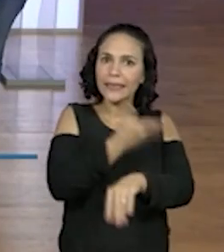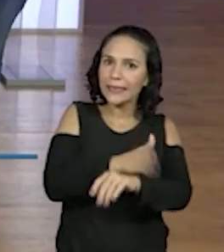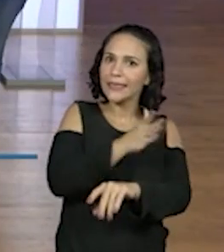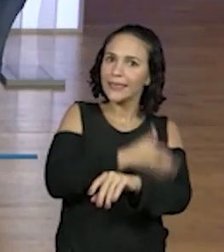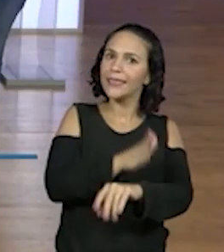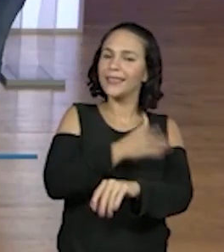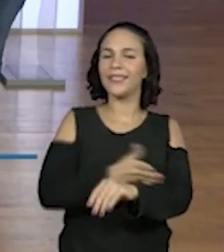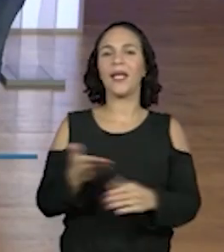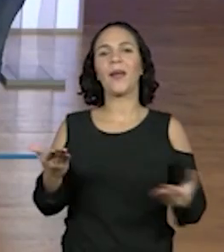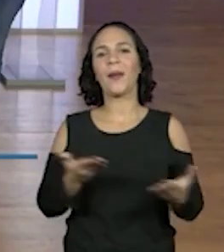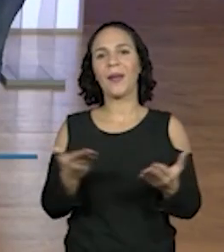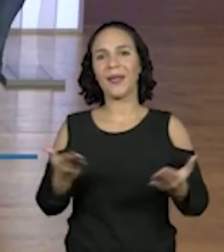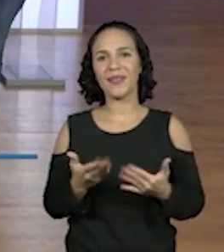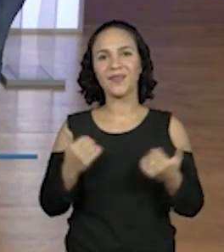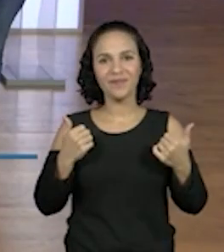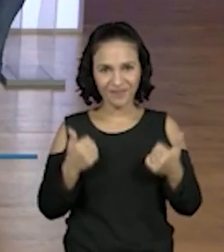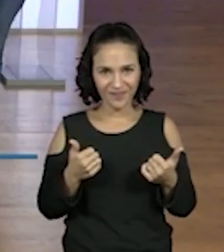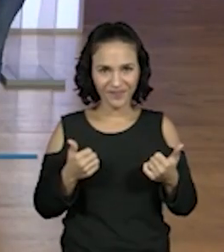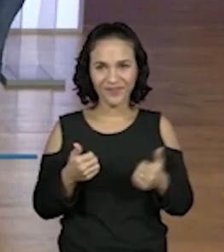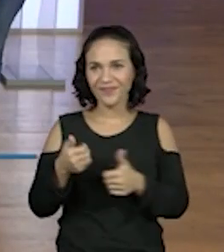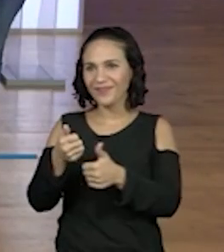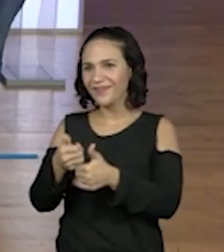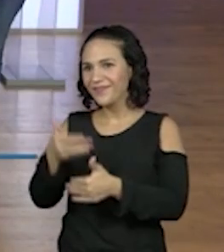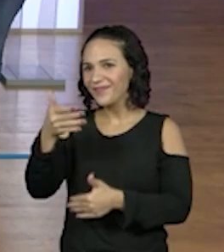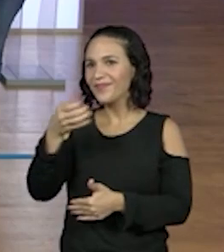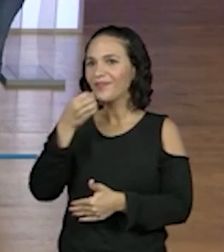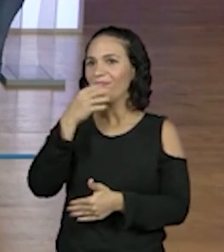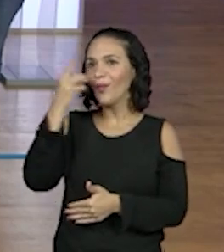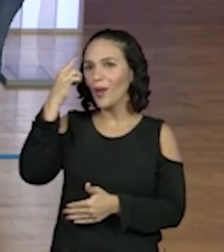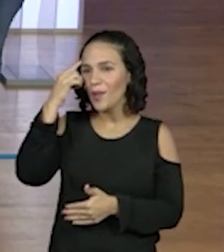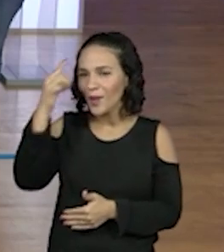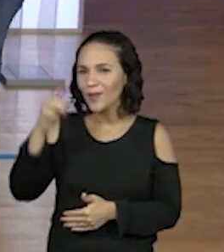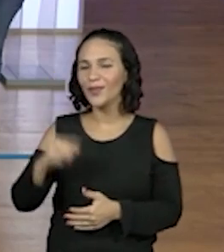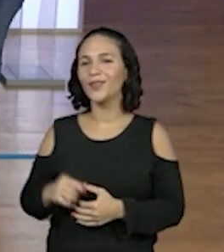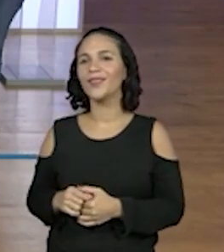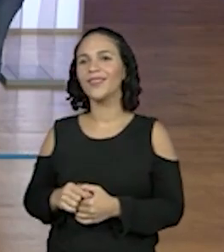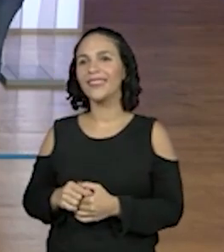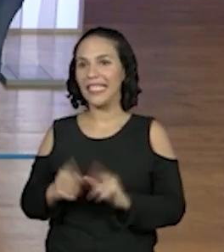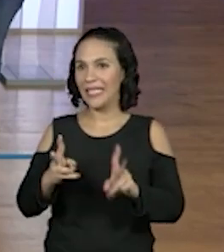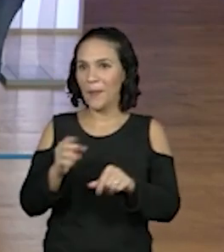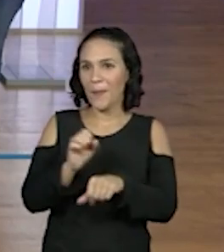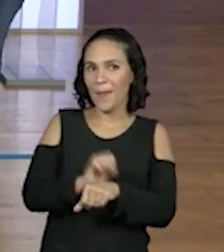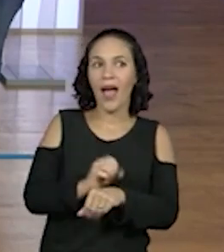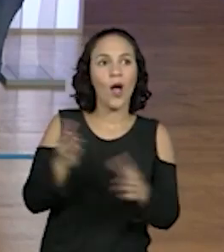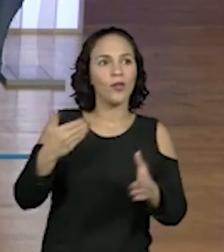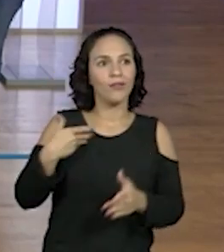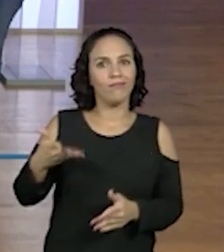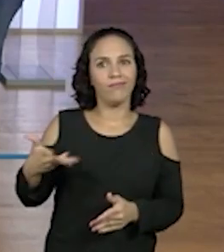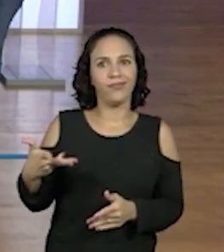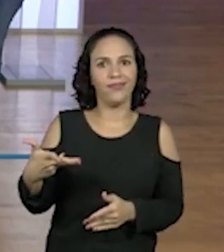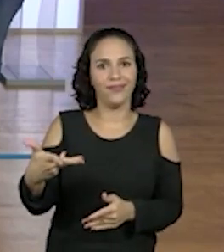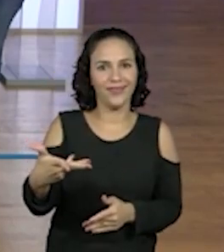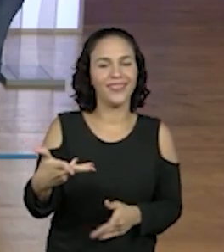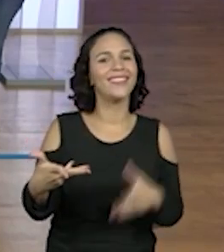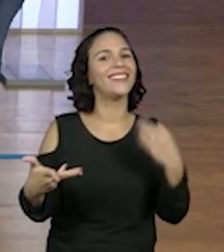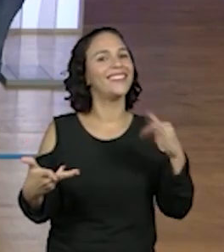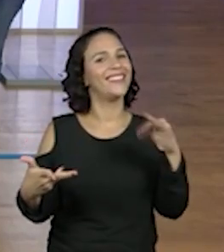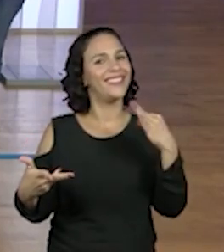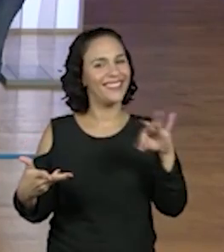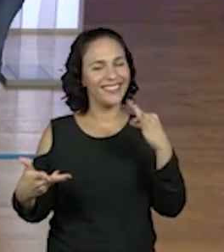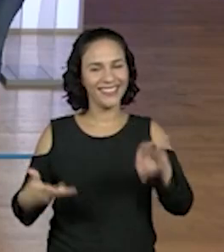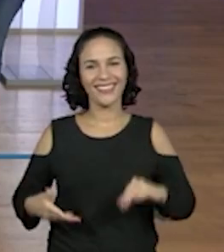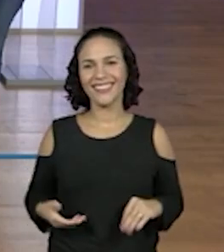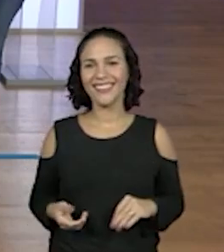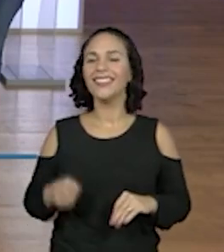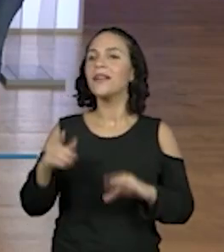bastante. Com certeza. Elas estão dando bom dia lá, né? A gente sempre dá uma paradinha, mas hoje eu acelerei aqui o negócio. Sim, eles mandando ali,